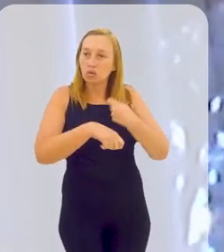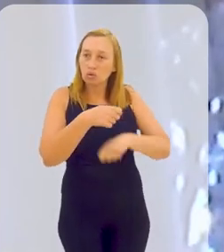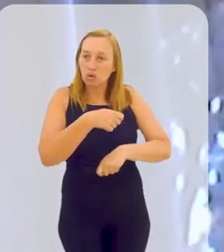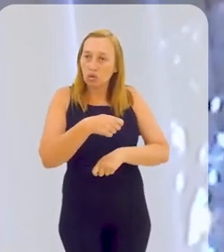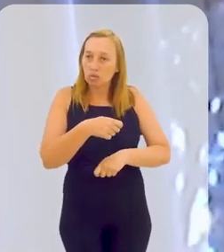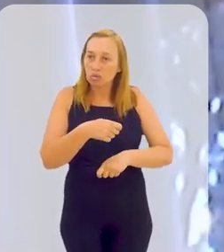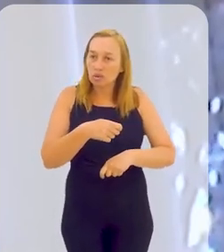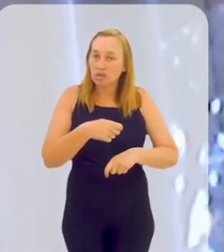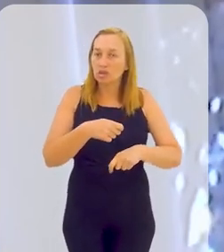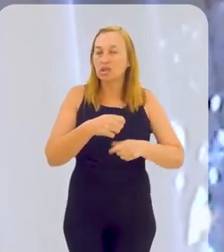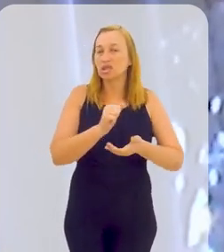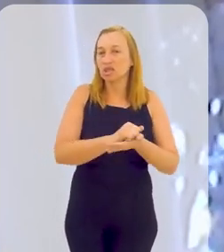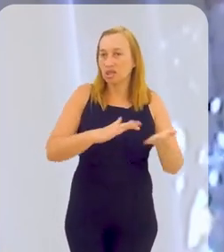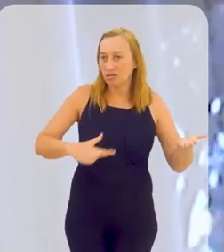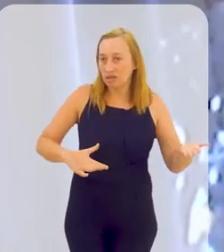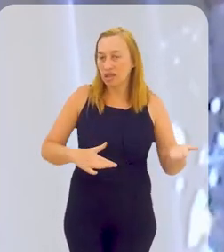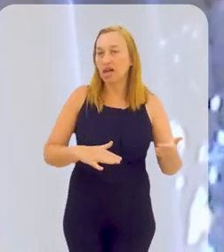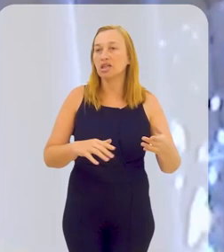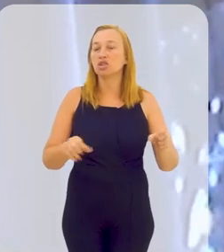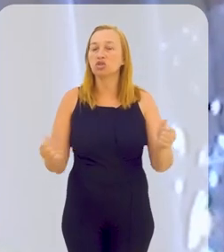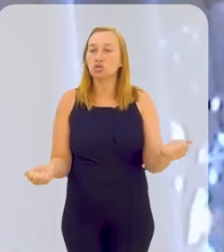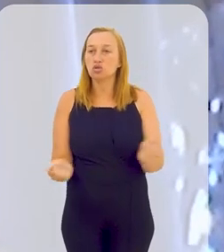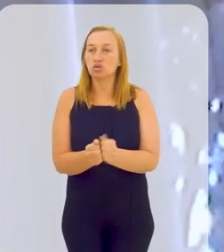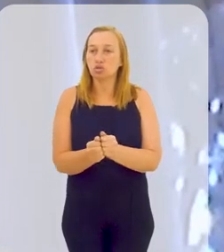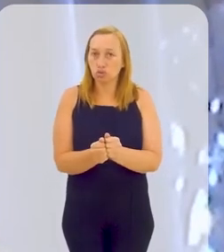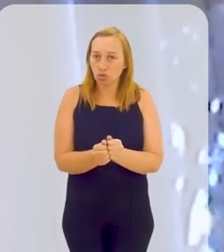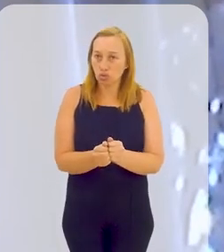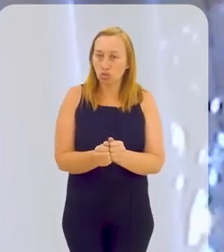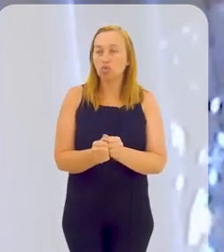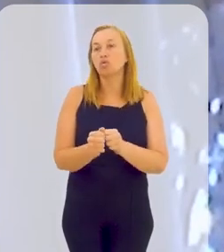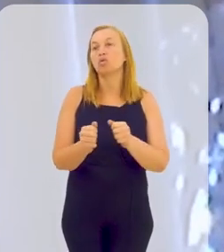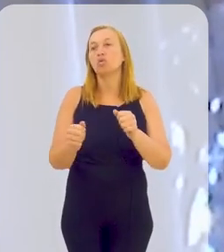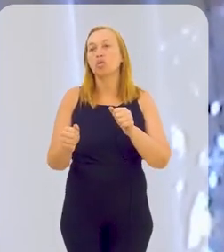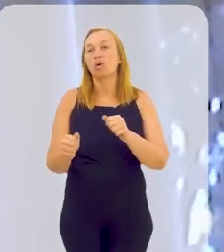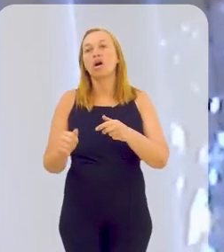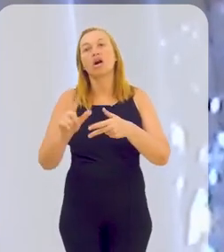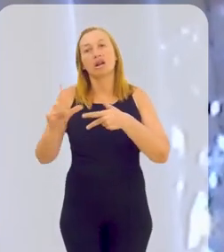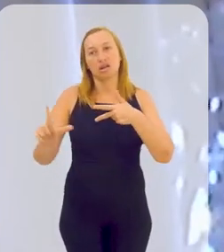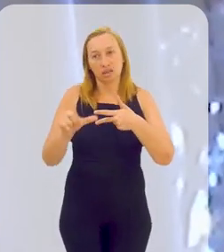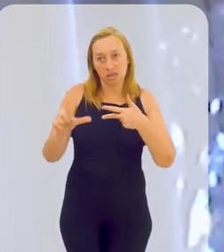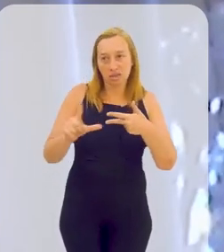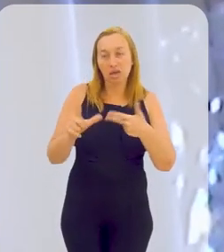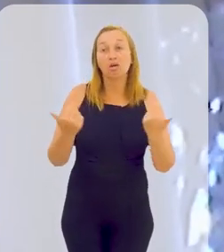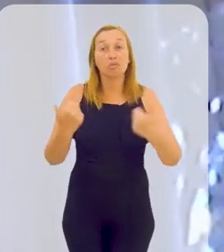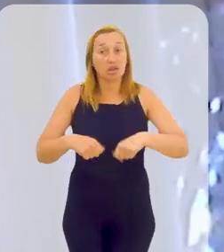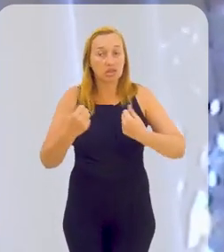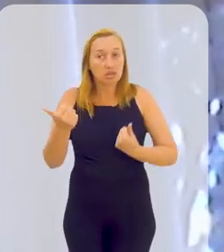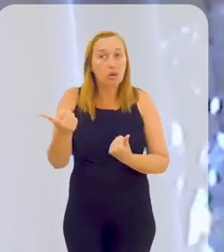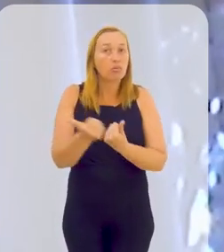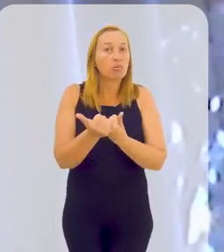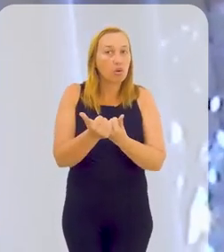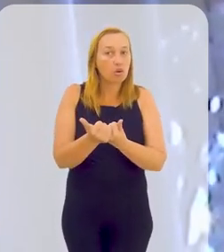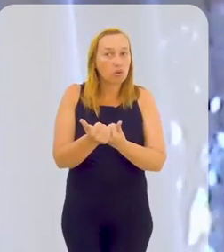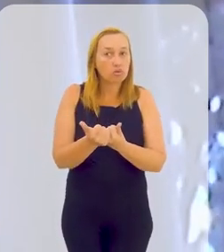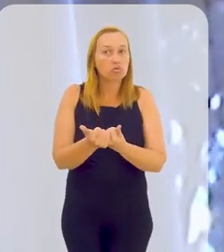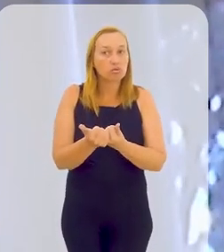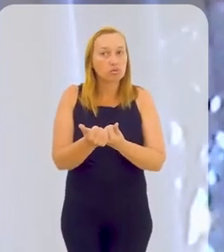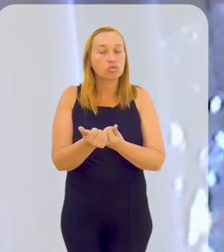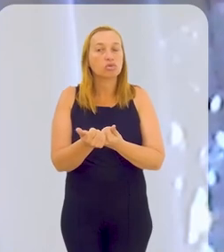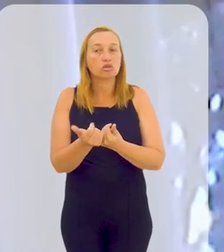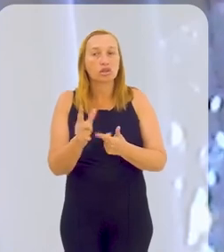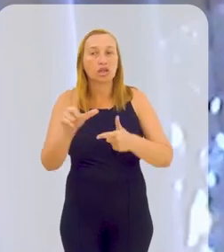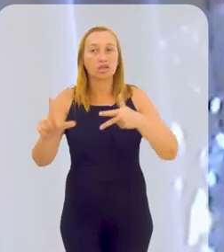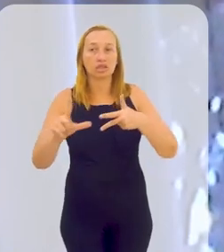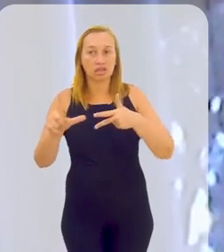operacional desses sistemas, junto com uma solidez legislativa, então a gente precisa ter aí também o apoio legal